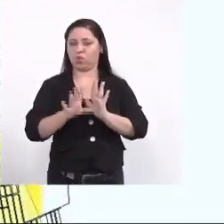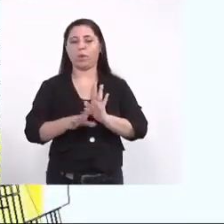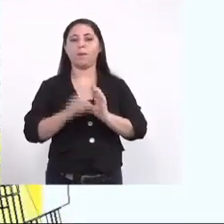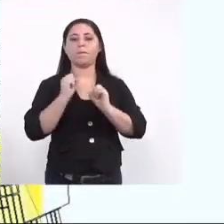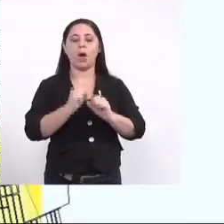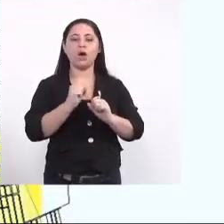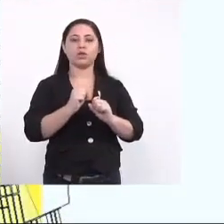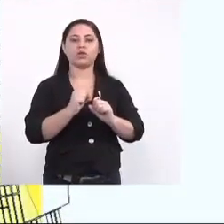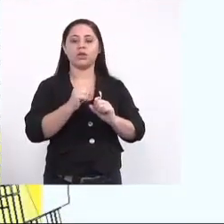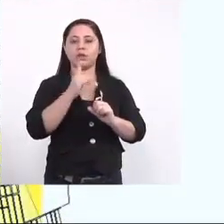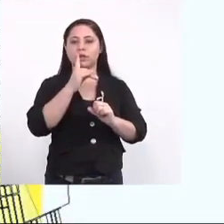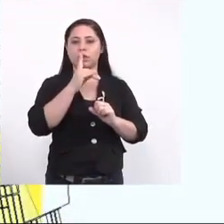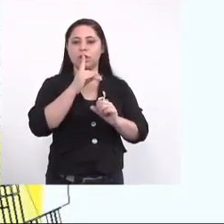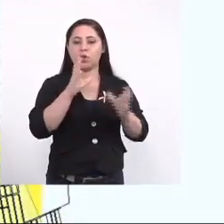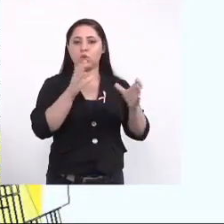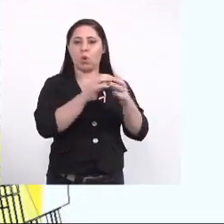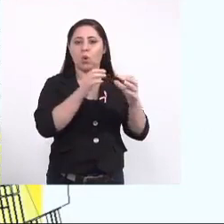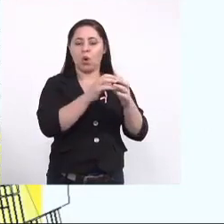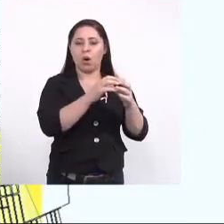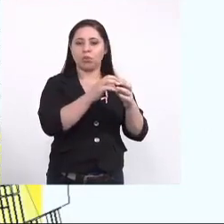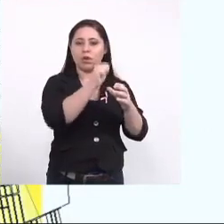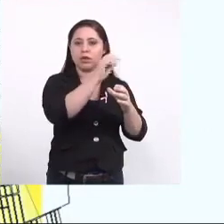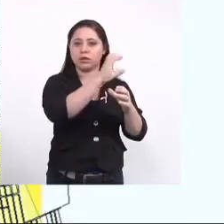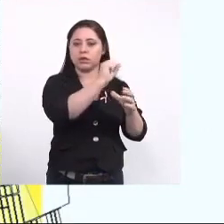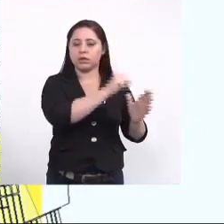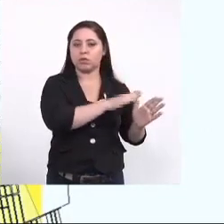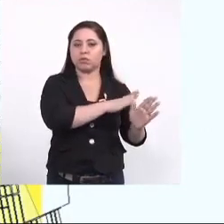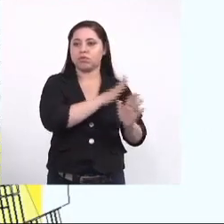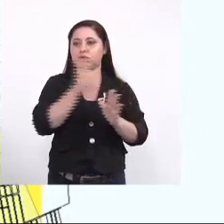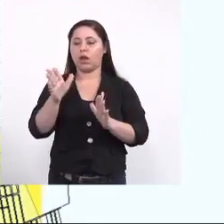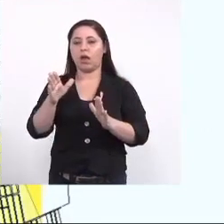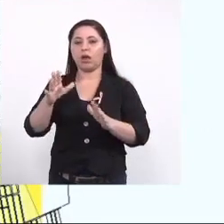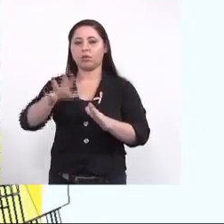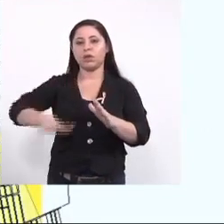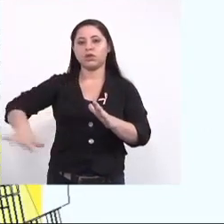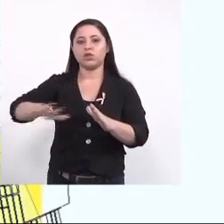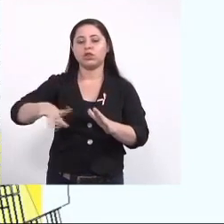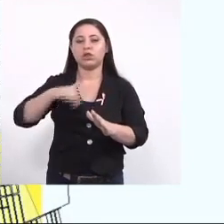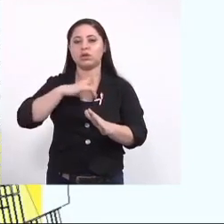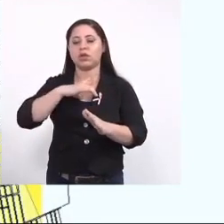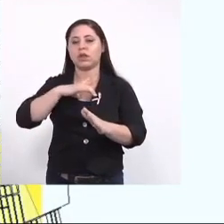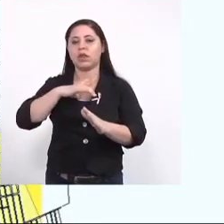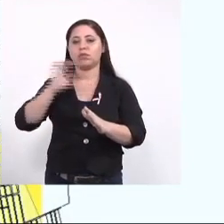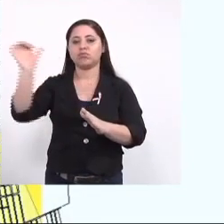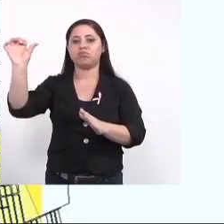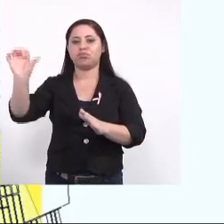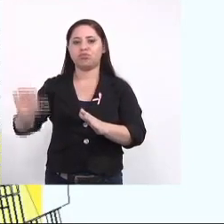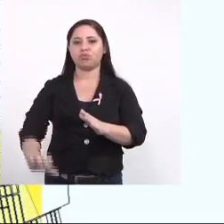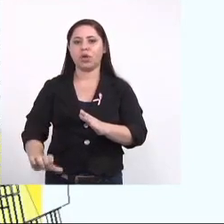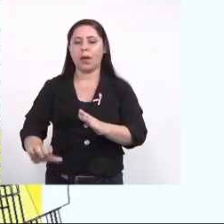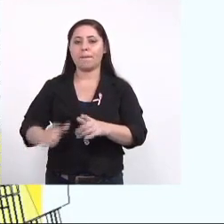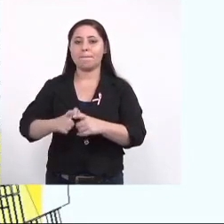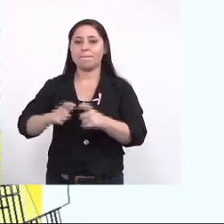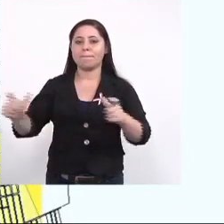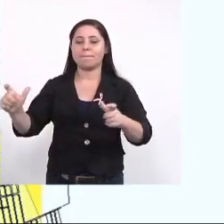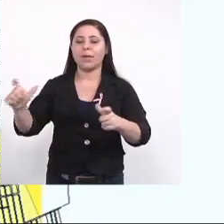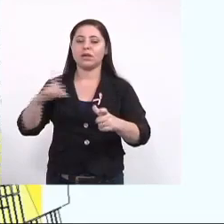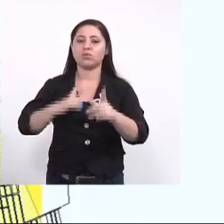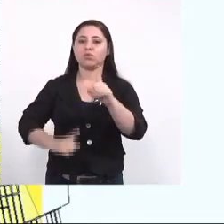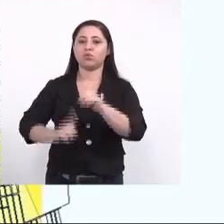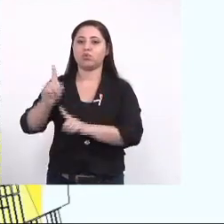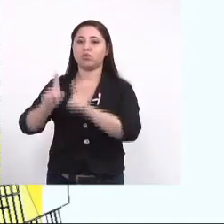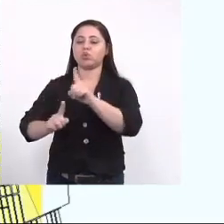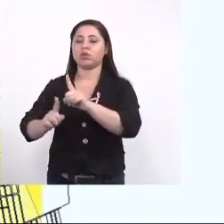deslocamento de agentes comunitários para sanar o problema daquela região que está sofrendo esse que está sofrendo um maior índice de